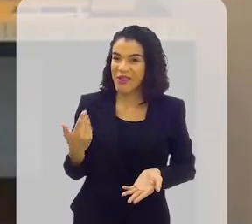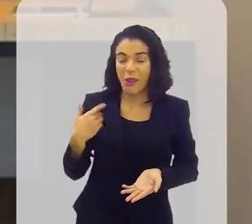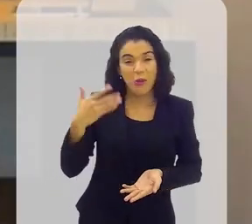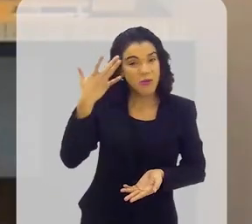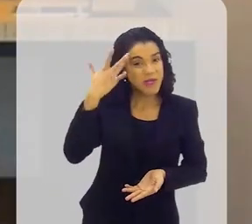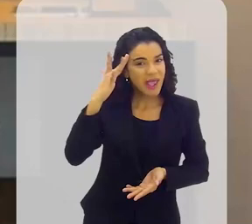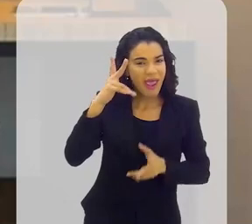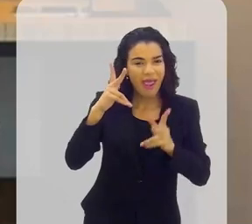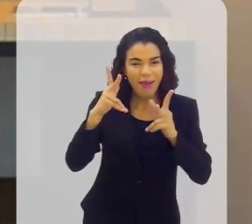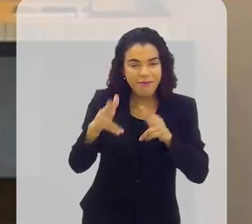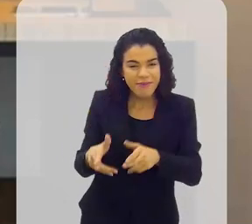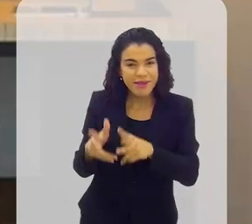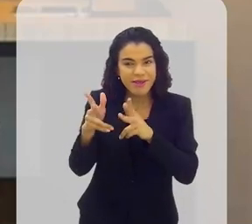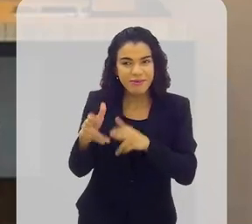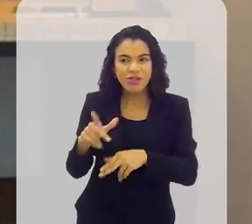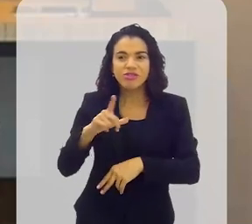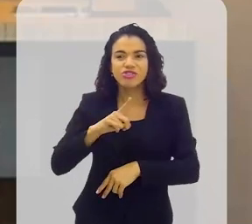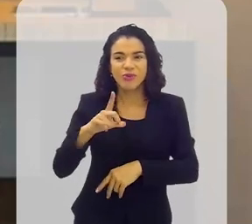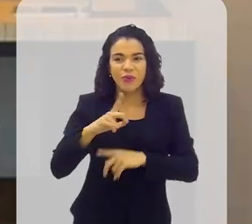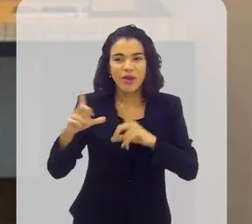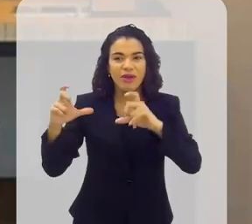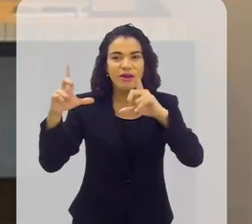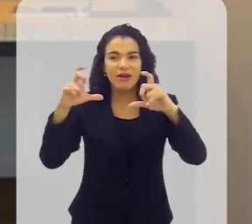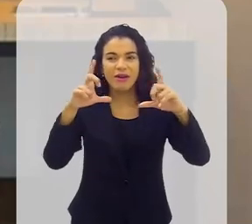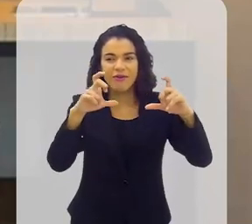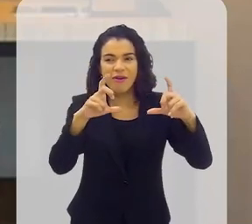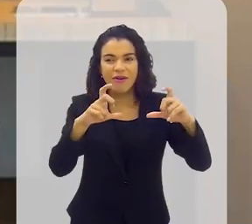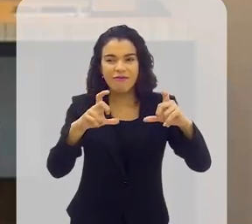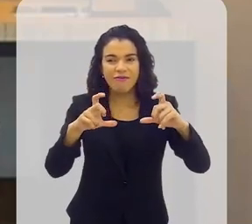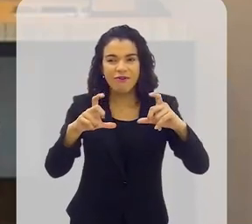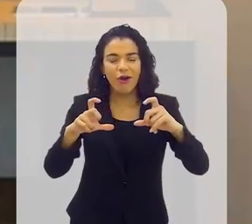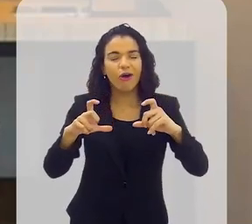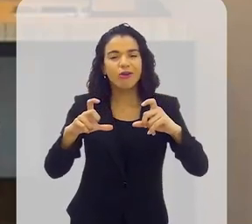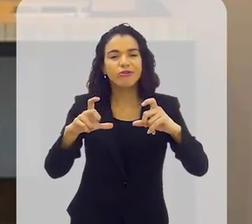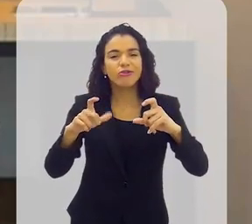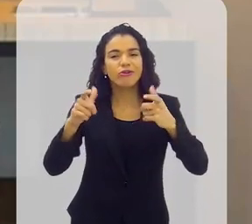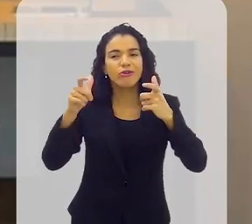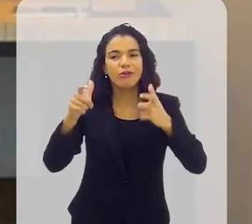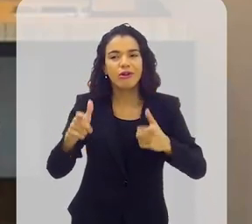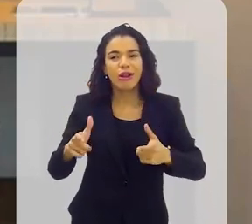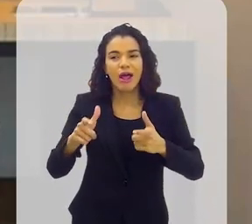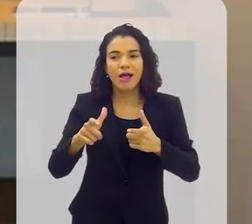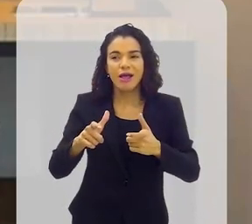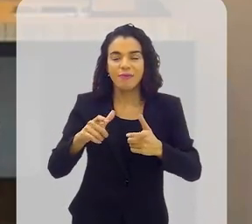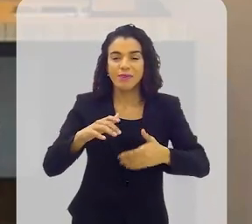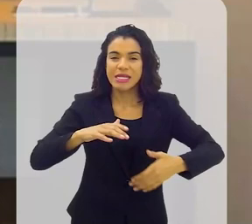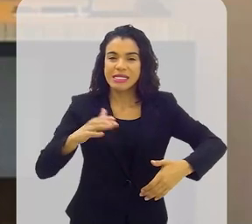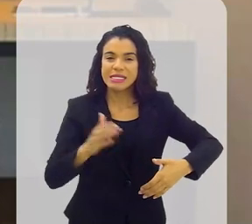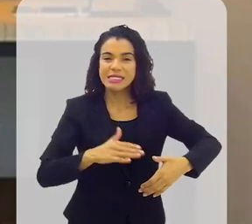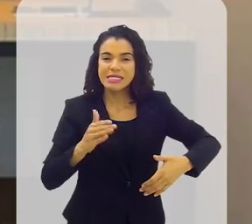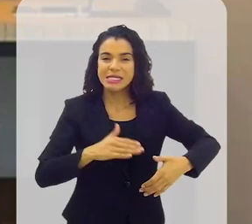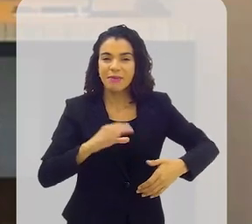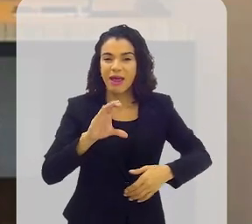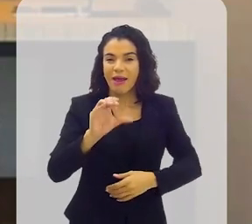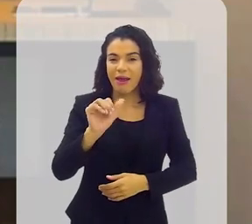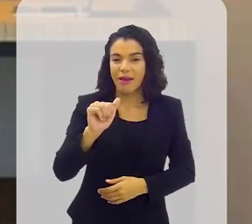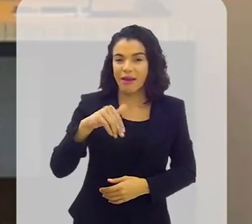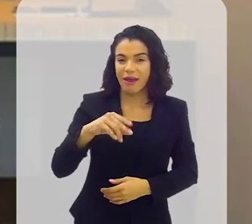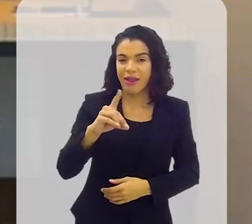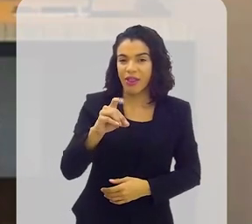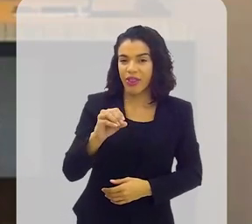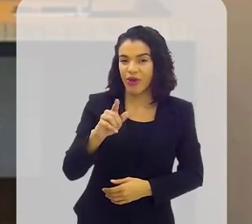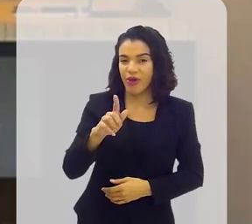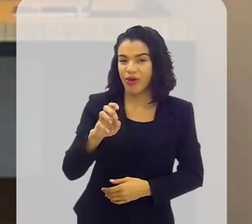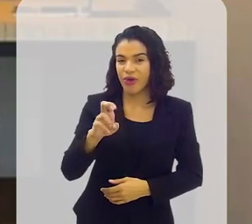é o mesmo, mas a gente tinha umas fotos assim, lá no samba do Candongueiro, em Niterói,